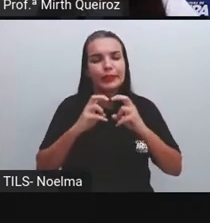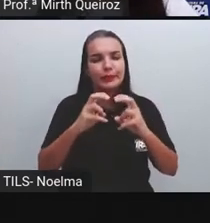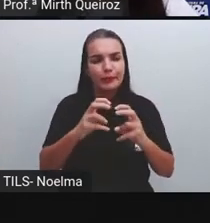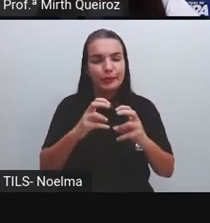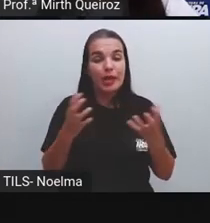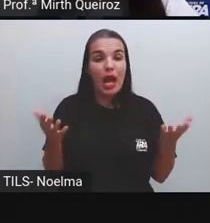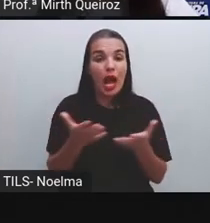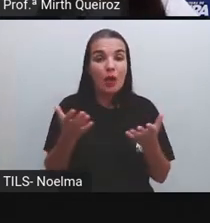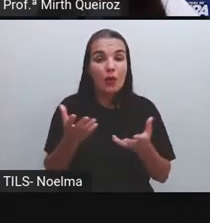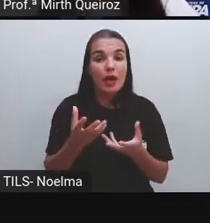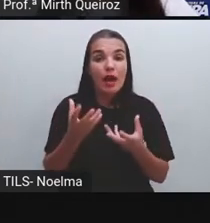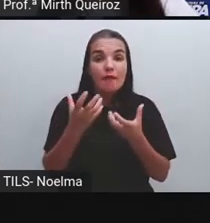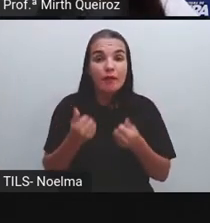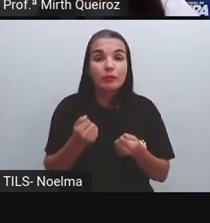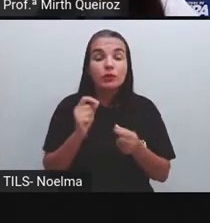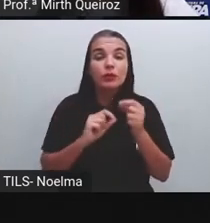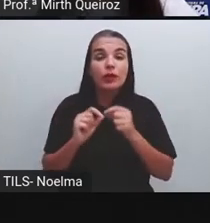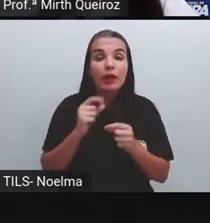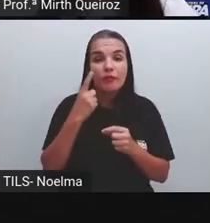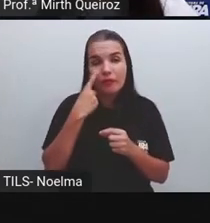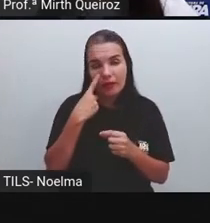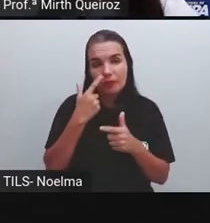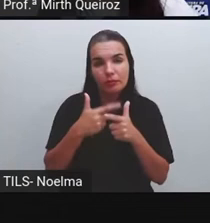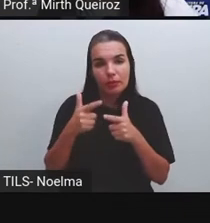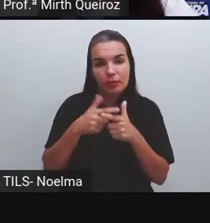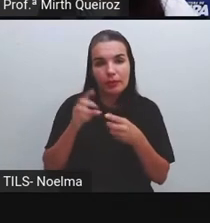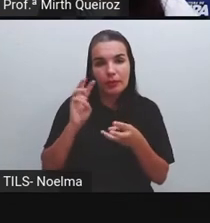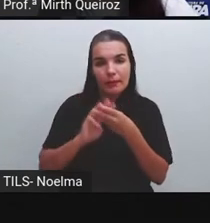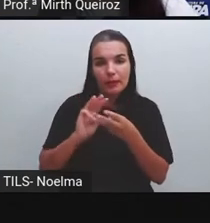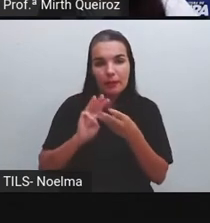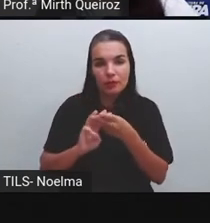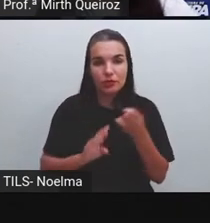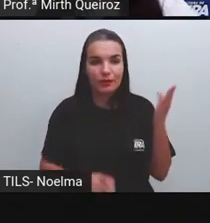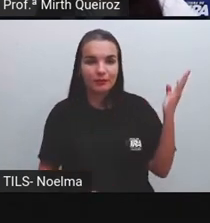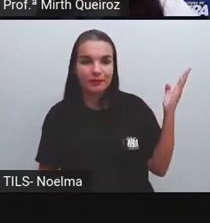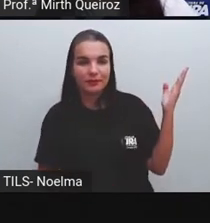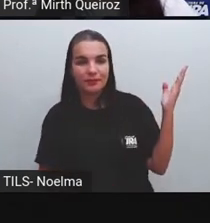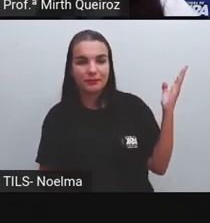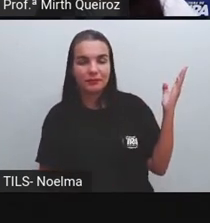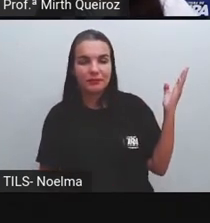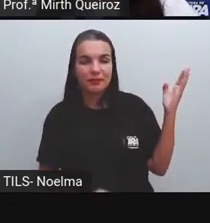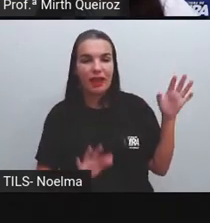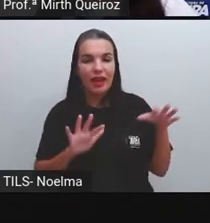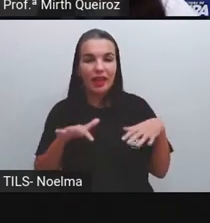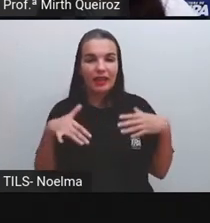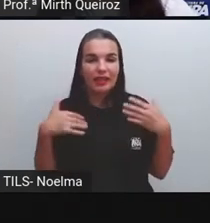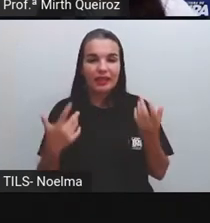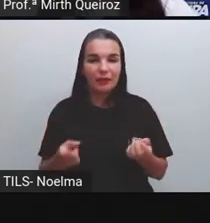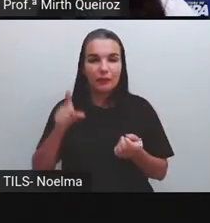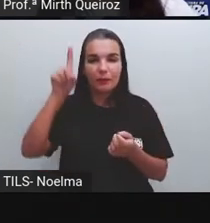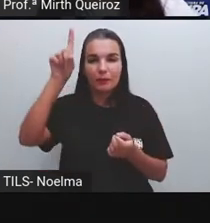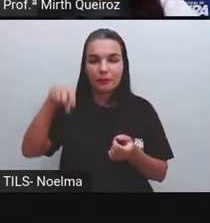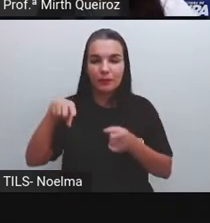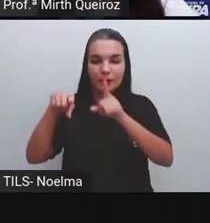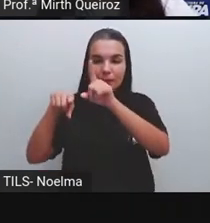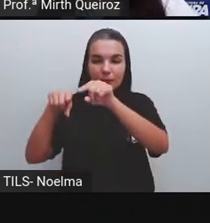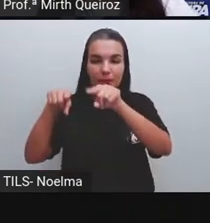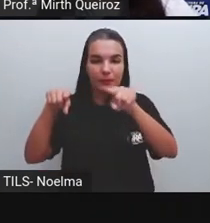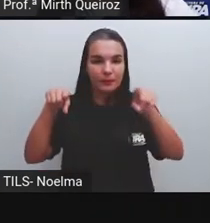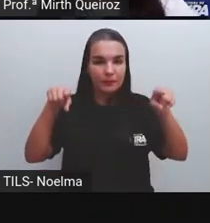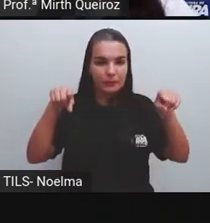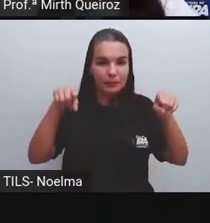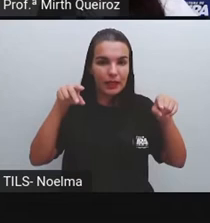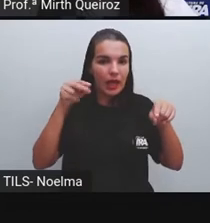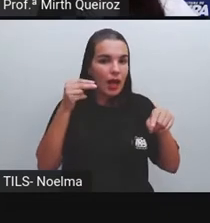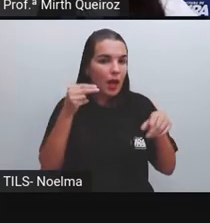E agora nós vamos problematizar. o gráfico abaixo, ele apresenta o resultado de